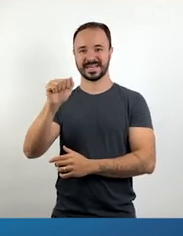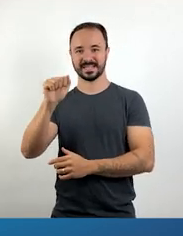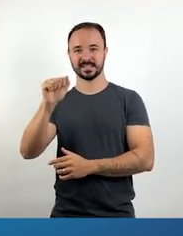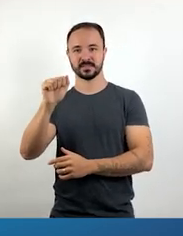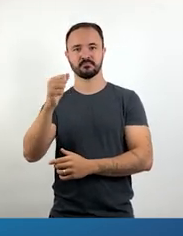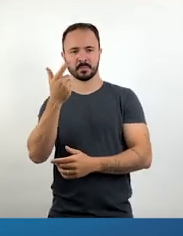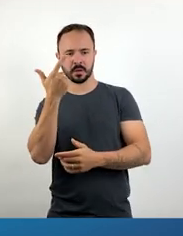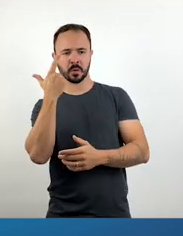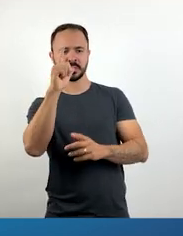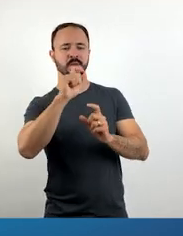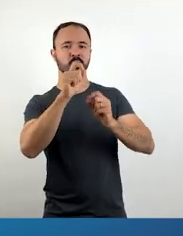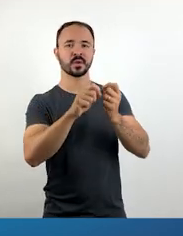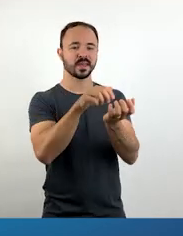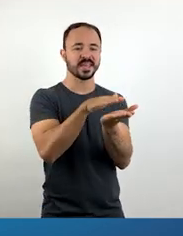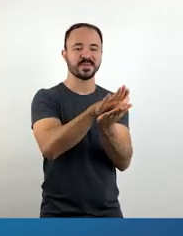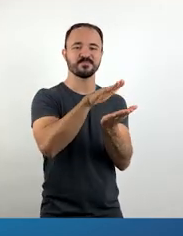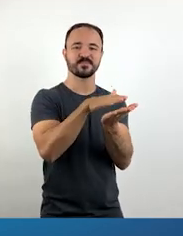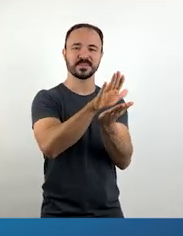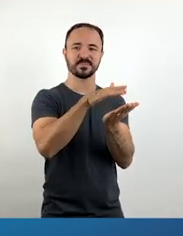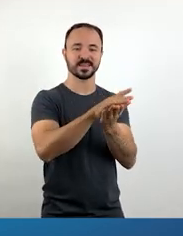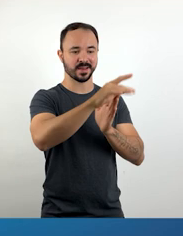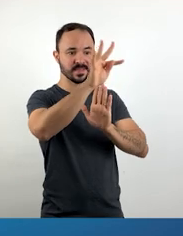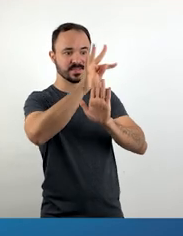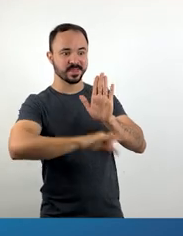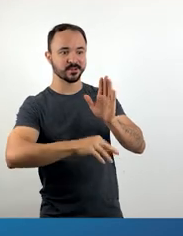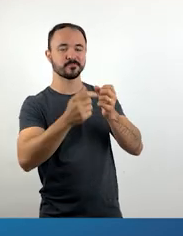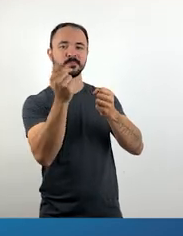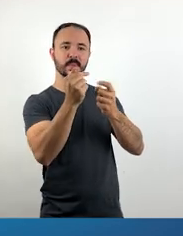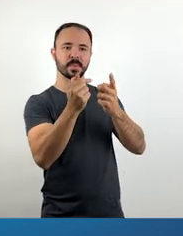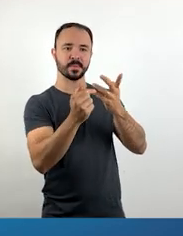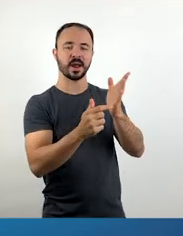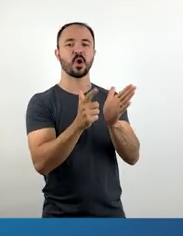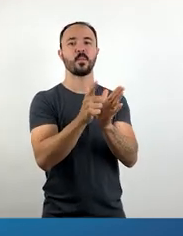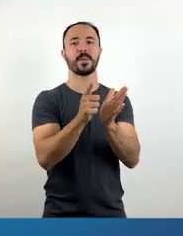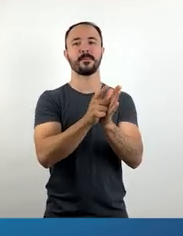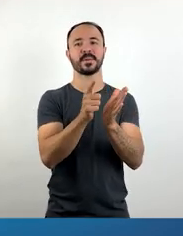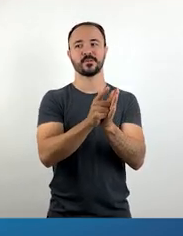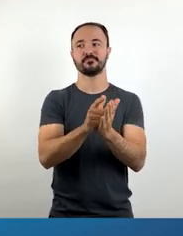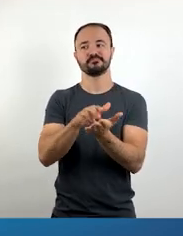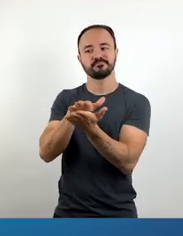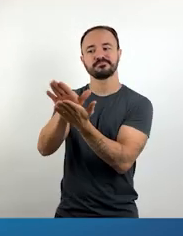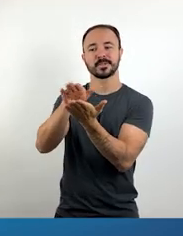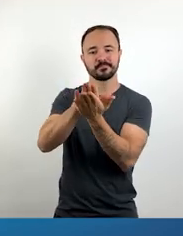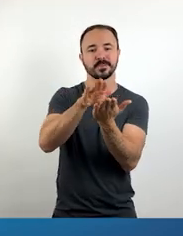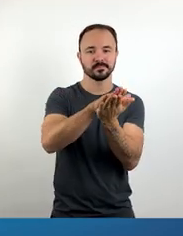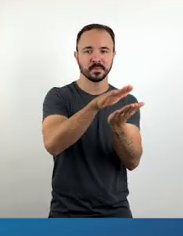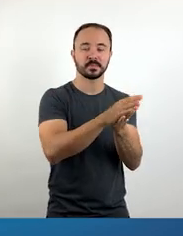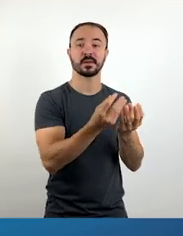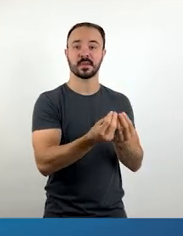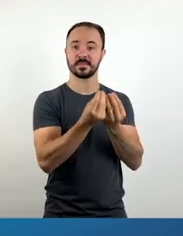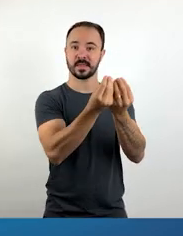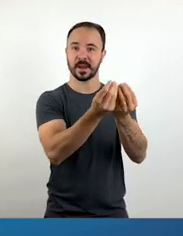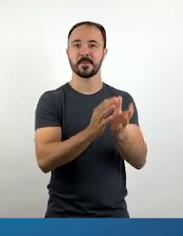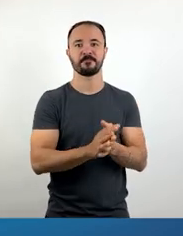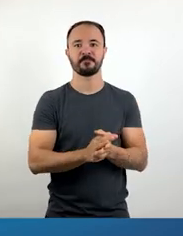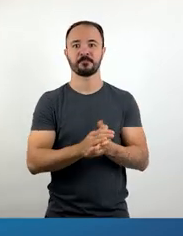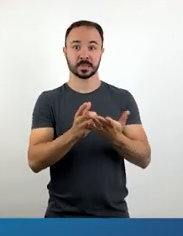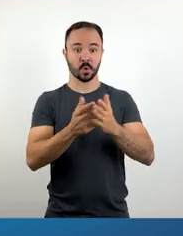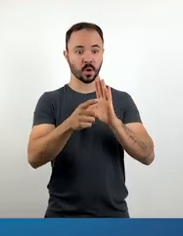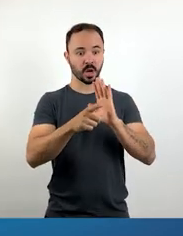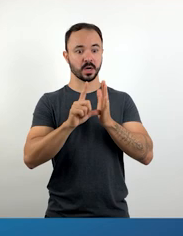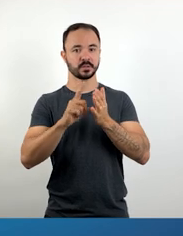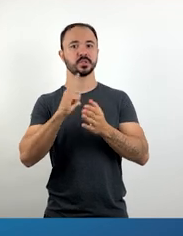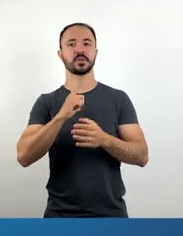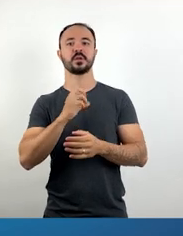rápida e em quantidade de textos no papel. A partir disso, as histórias que eram contadas apenas oralmente,